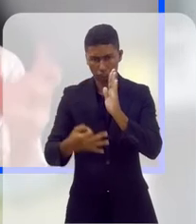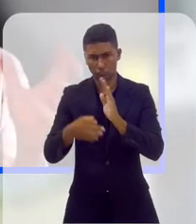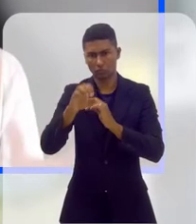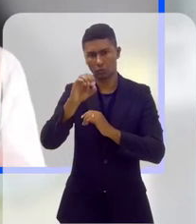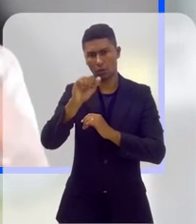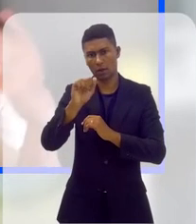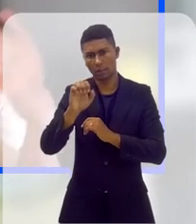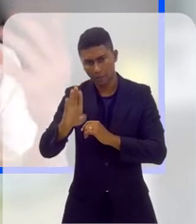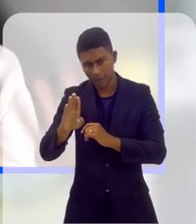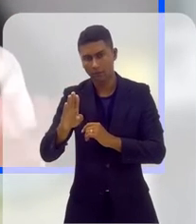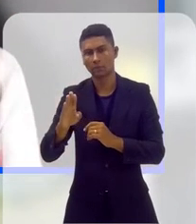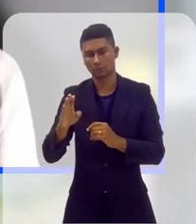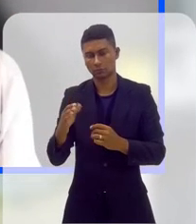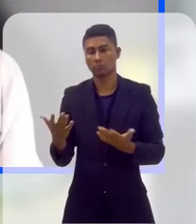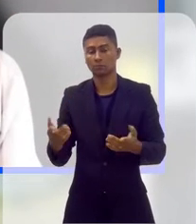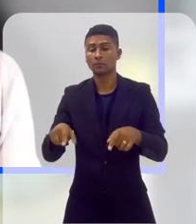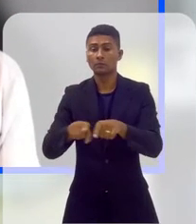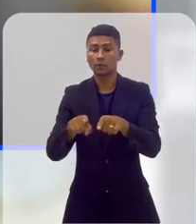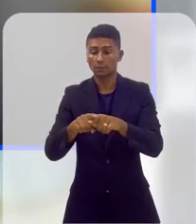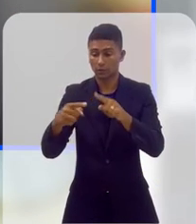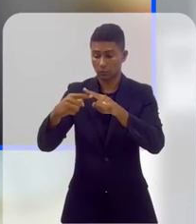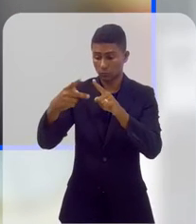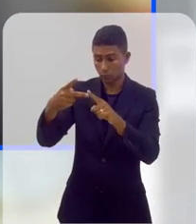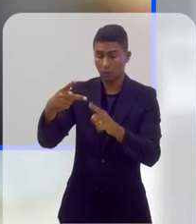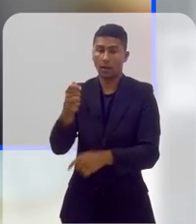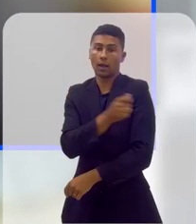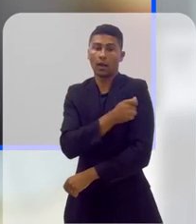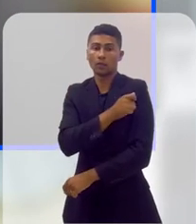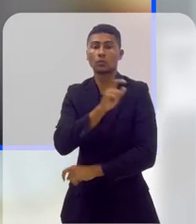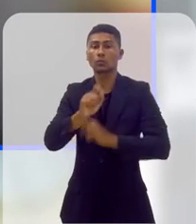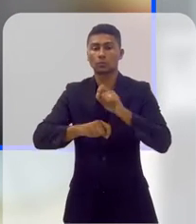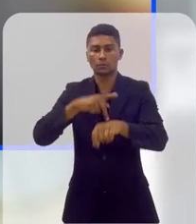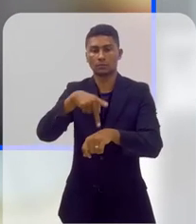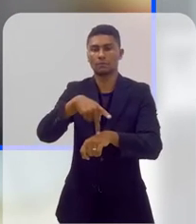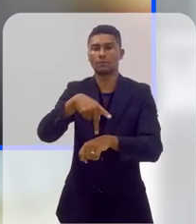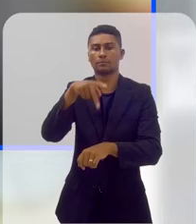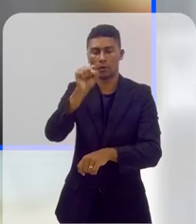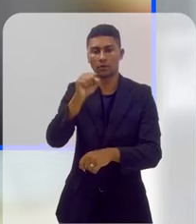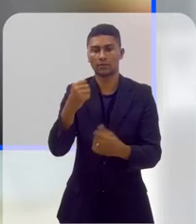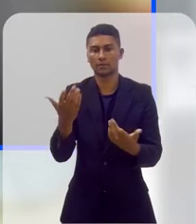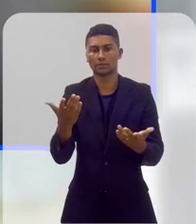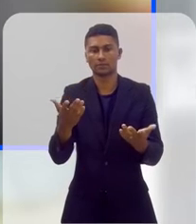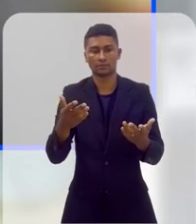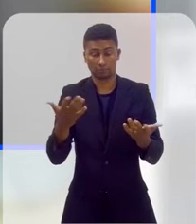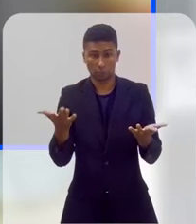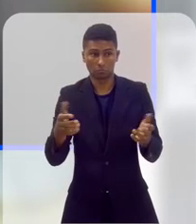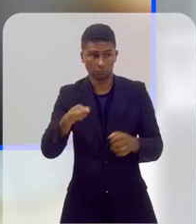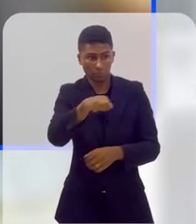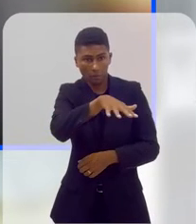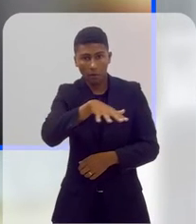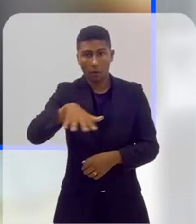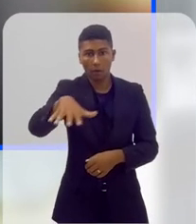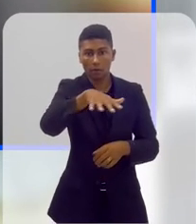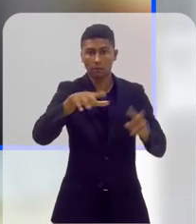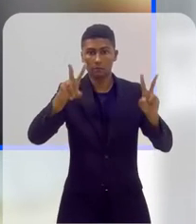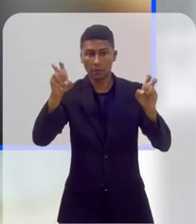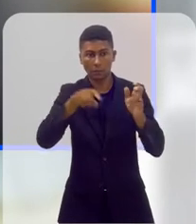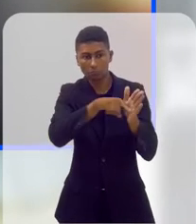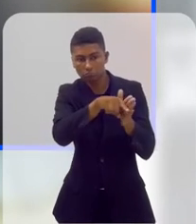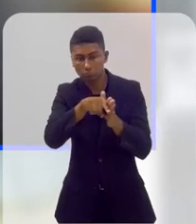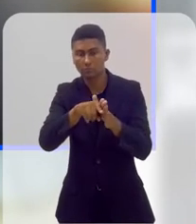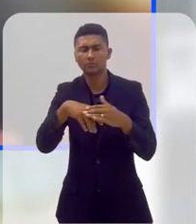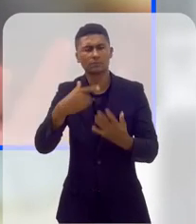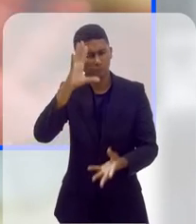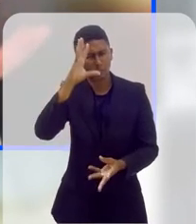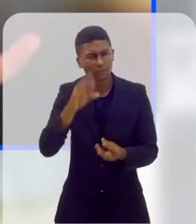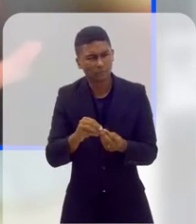assinam, né? Tem OAB e tal, são advogados da clínica e também são estudantes de pós-graduação com pesquisas na área.